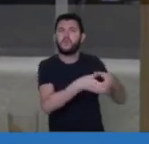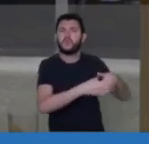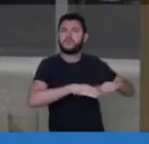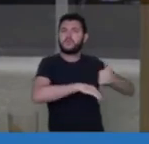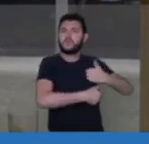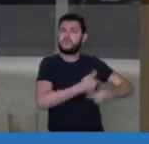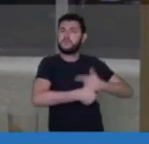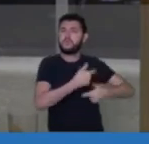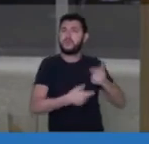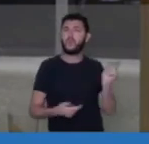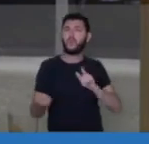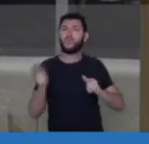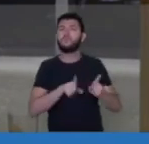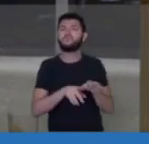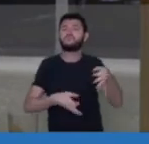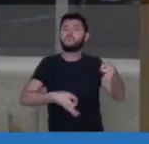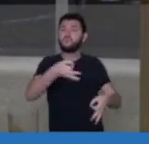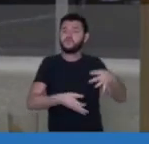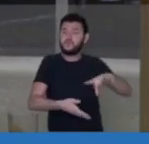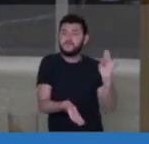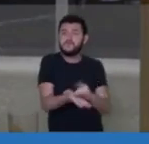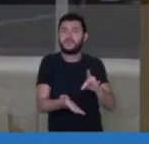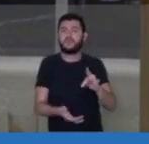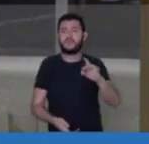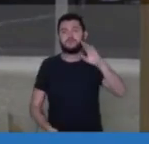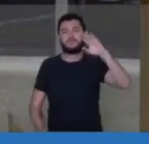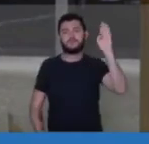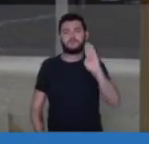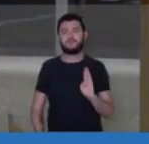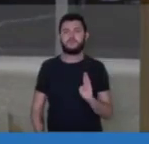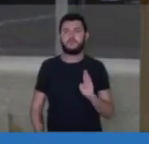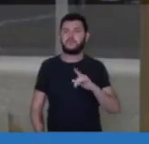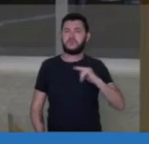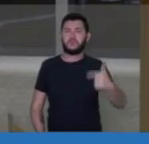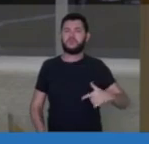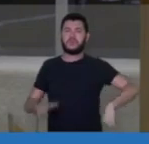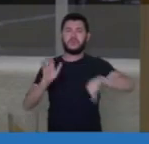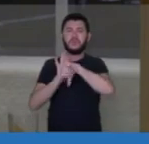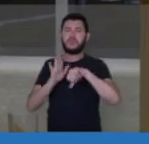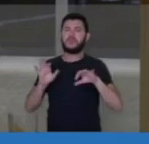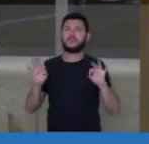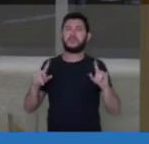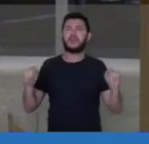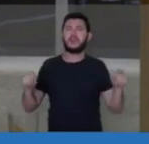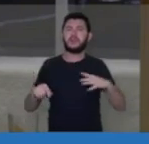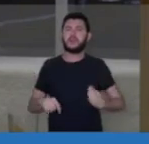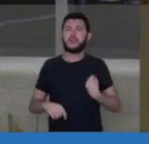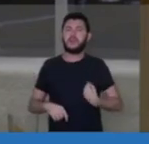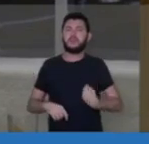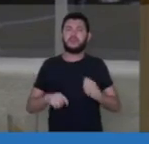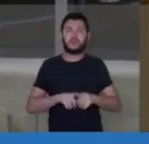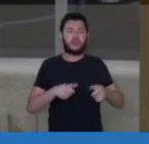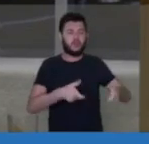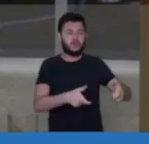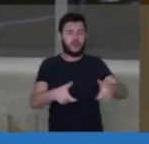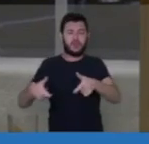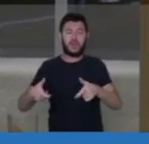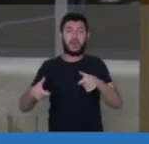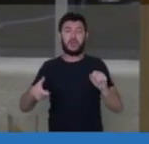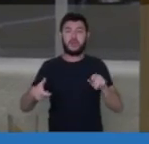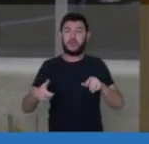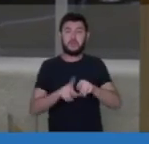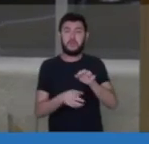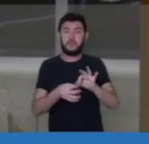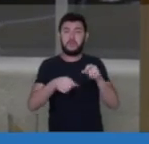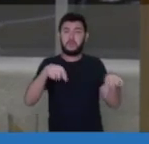justiça de fato no nosso país. Não há crime nenhum em ocupar latifúndio que é improdutivo e que